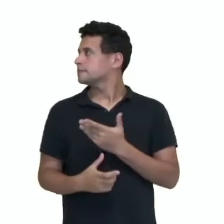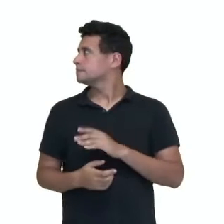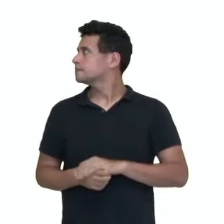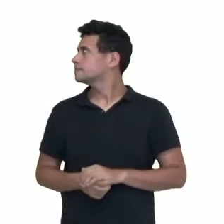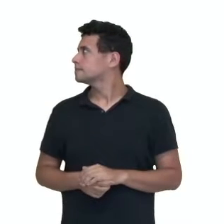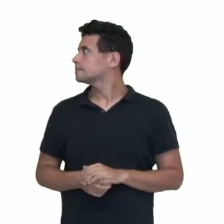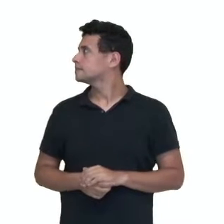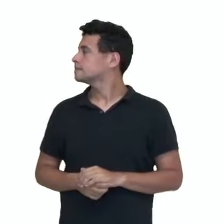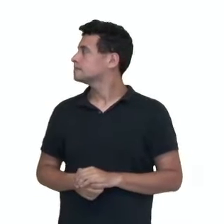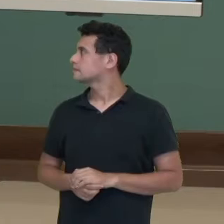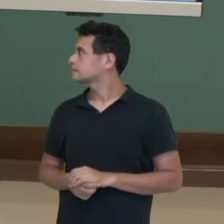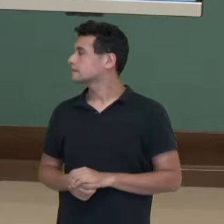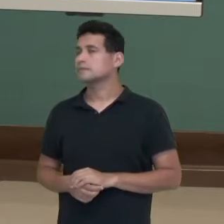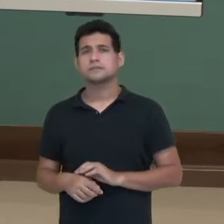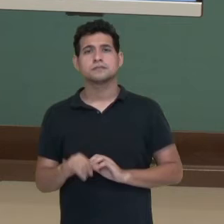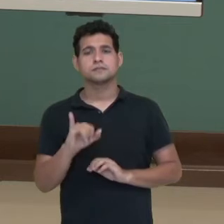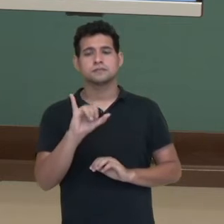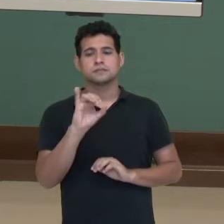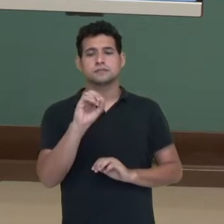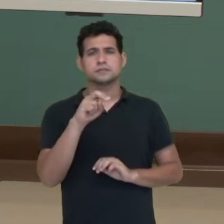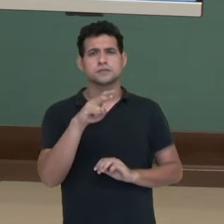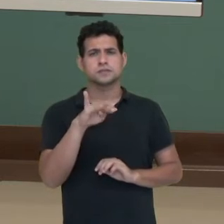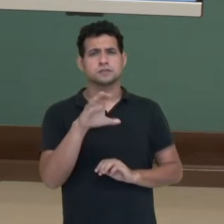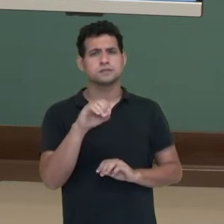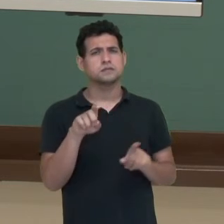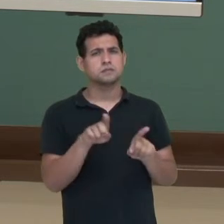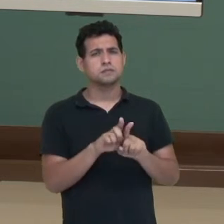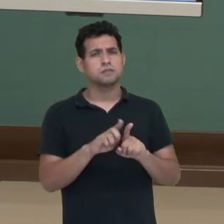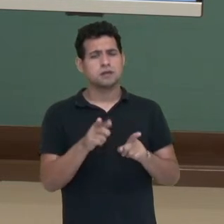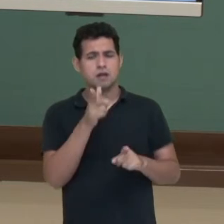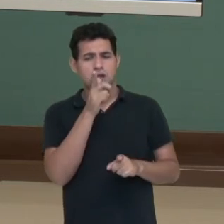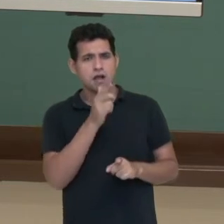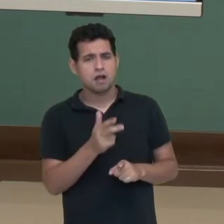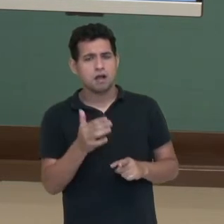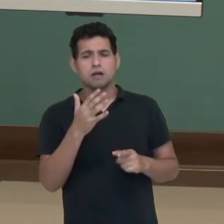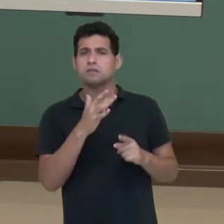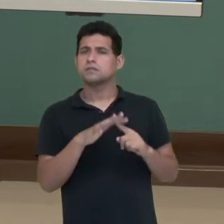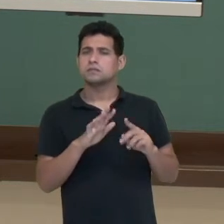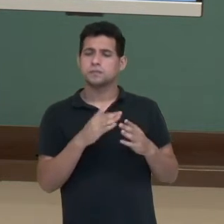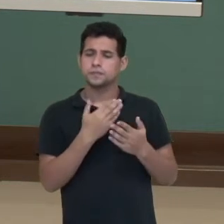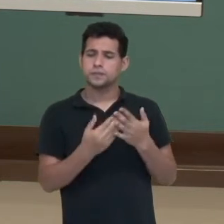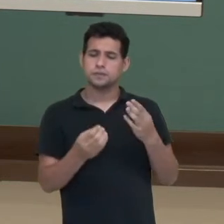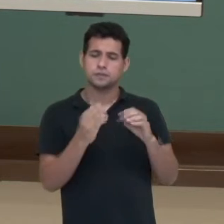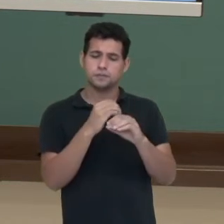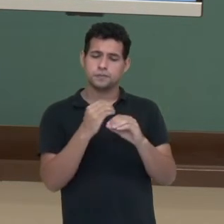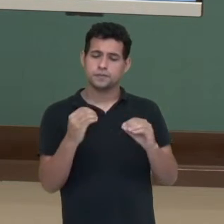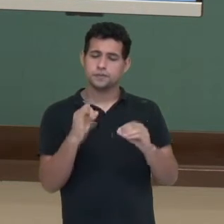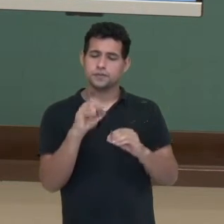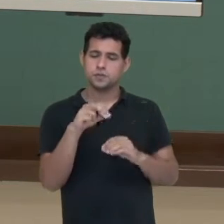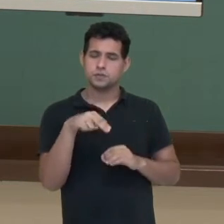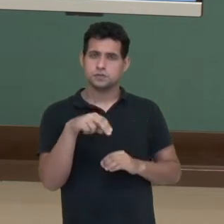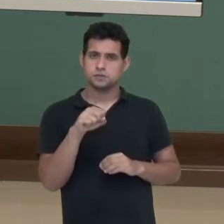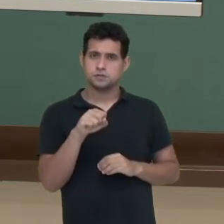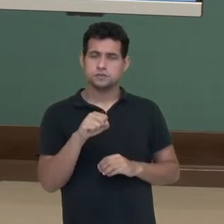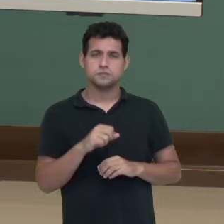a gente tem aqui um composto iônico, né, associado aí à água, sofrendo a separação dos seus íons.